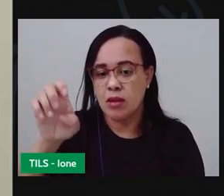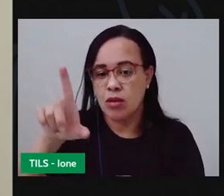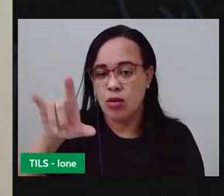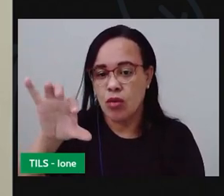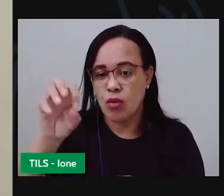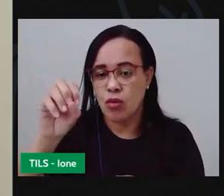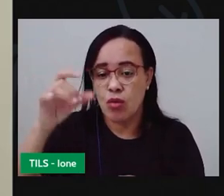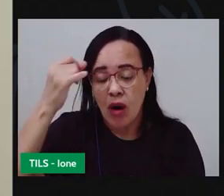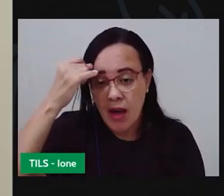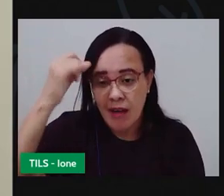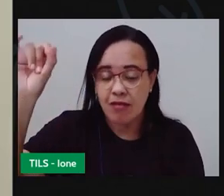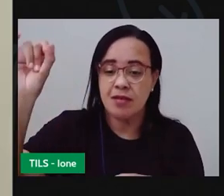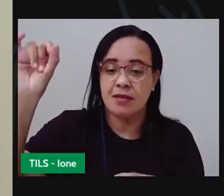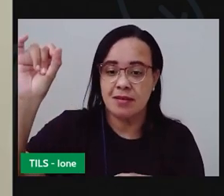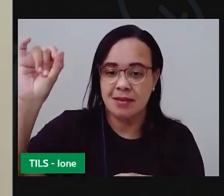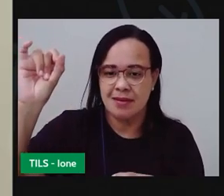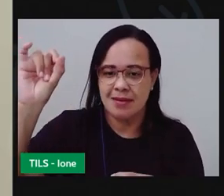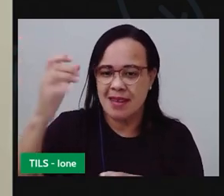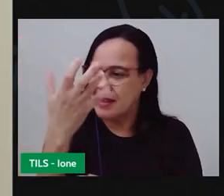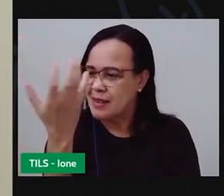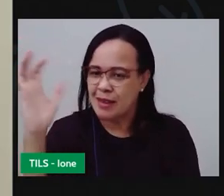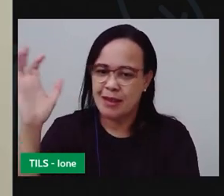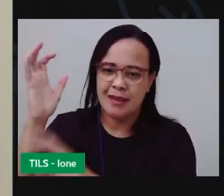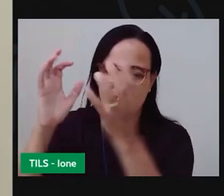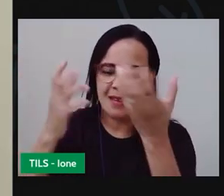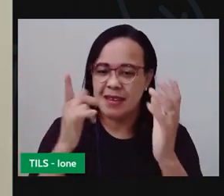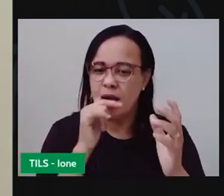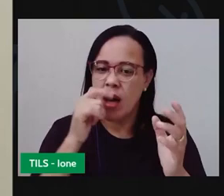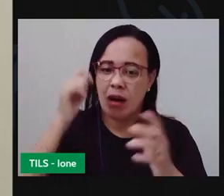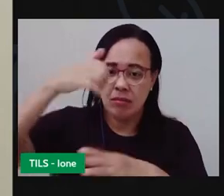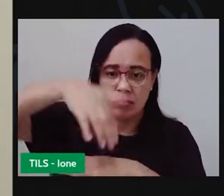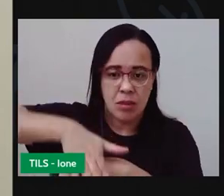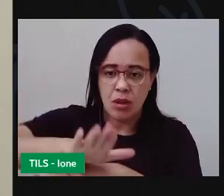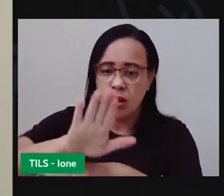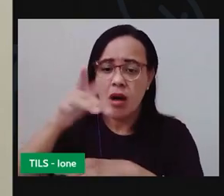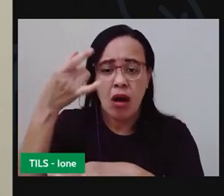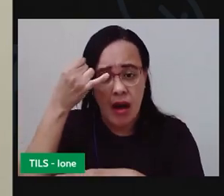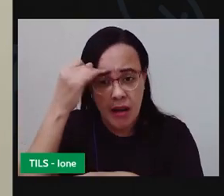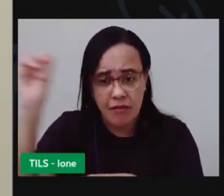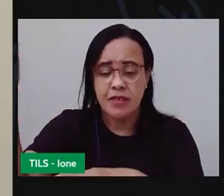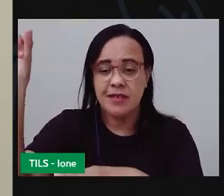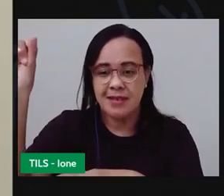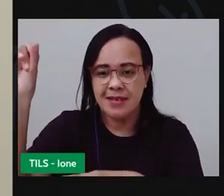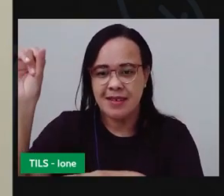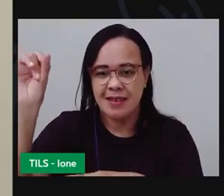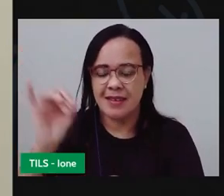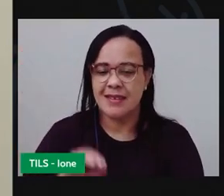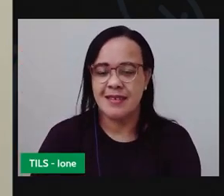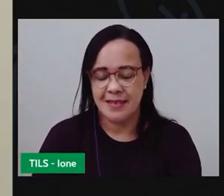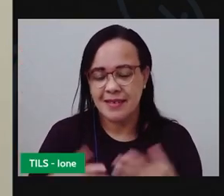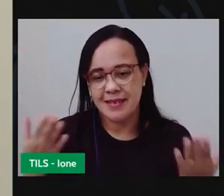que outros brinquedos a gente pode produzir utilizando garrafa pet?